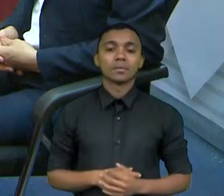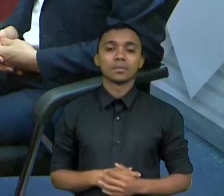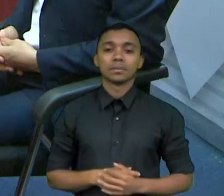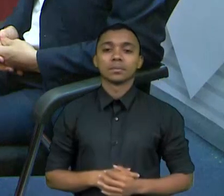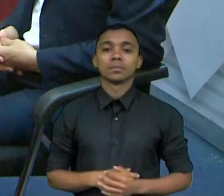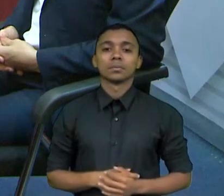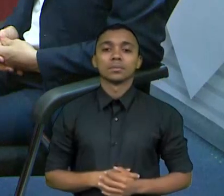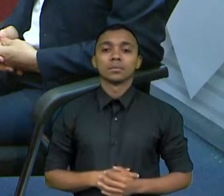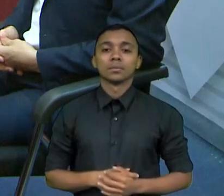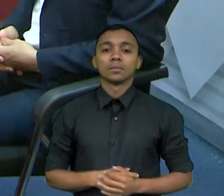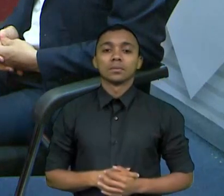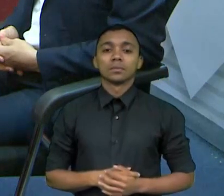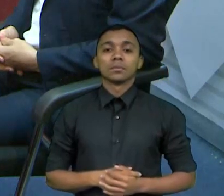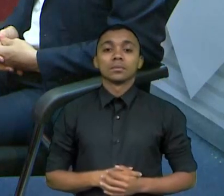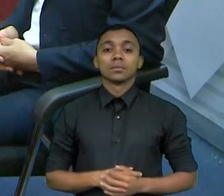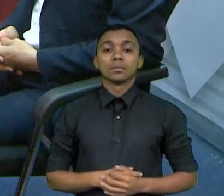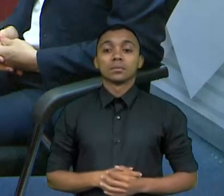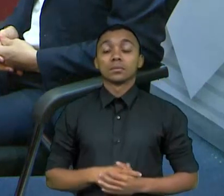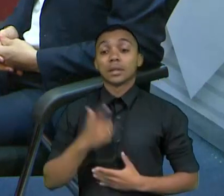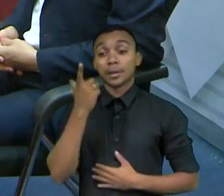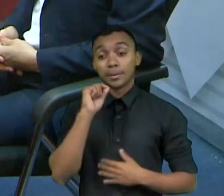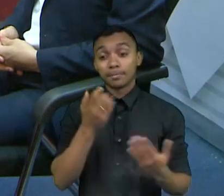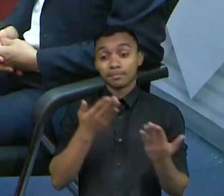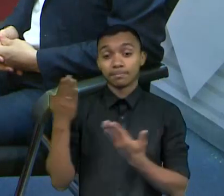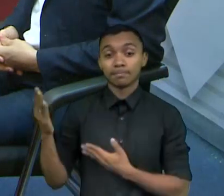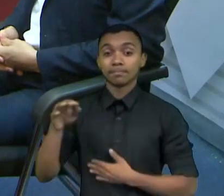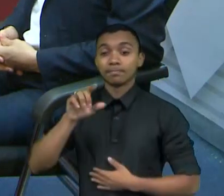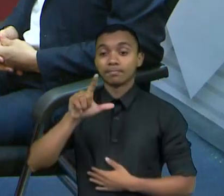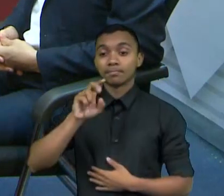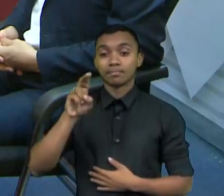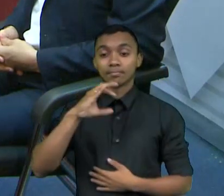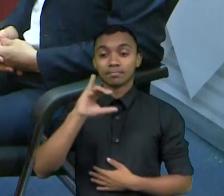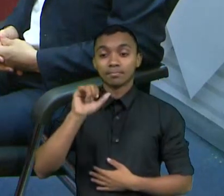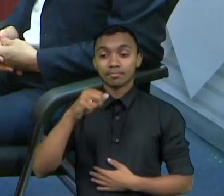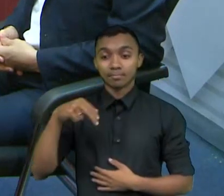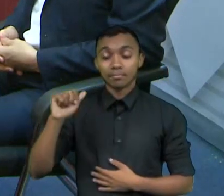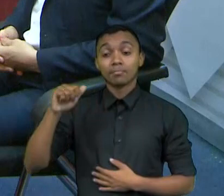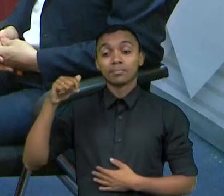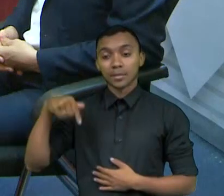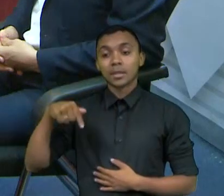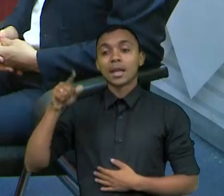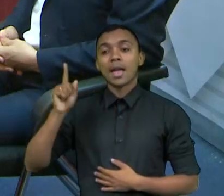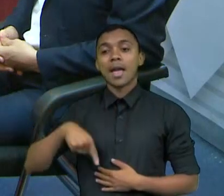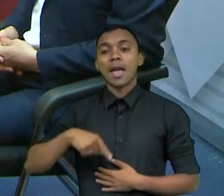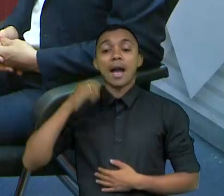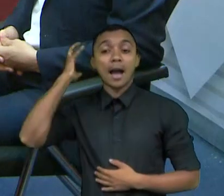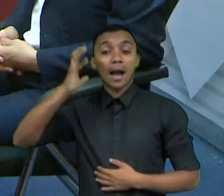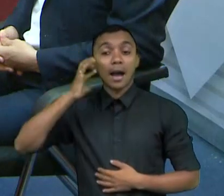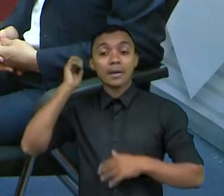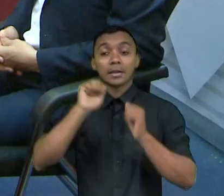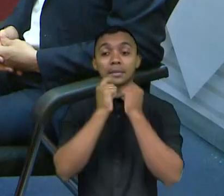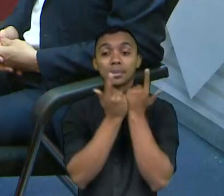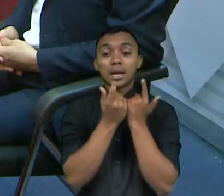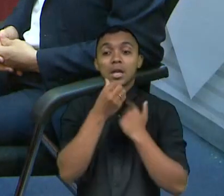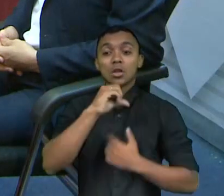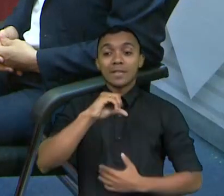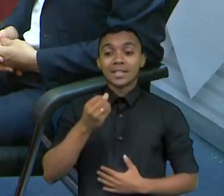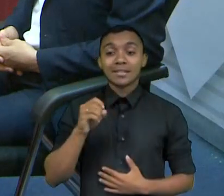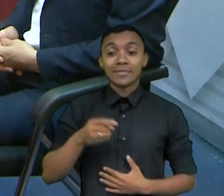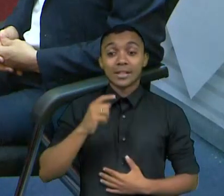condução do debate aqui comigo, Luciana de Andrade. Um lugar de fala é transmitido pela rádio FM Assembleia 96